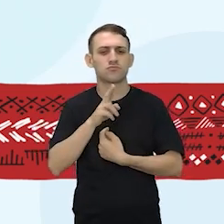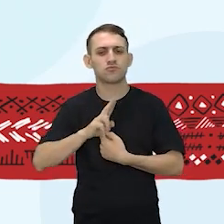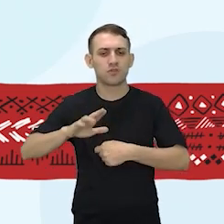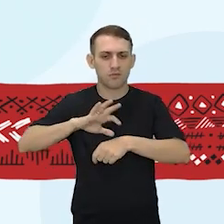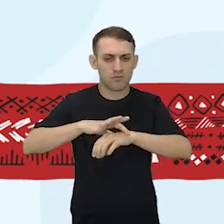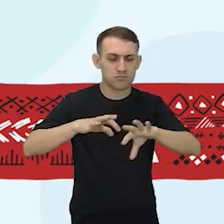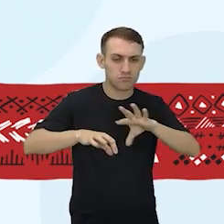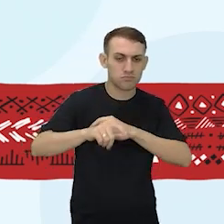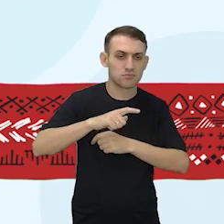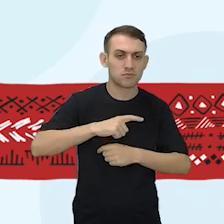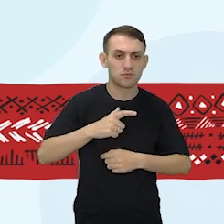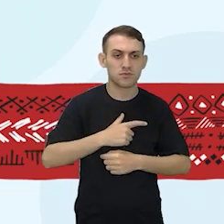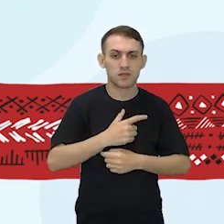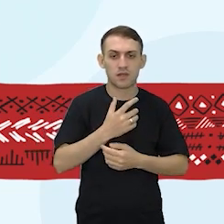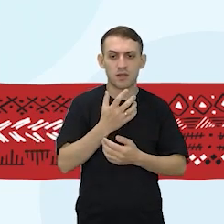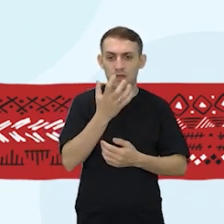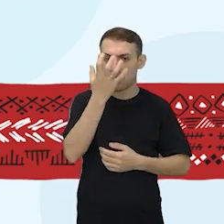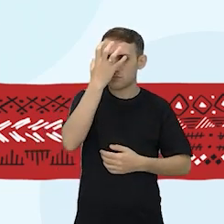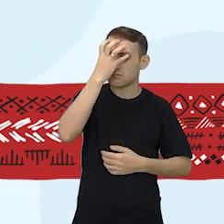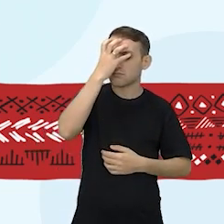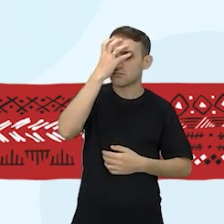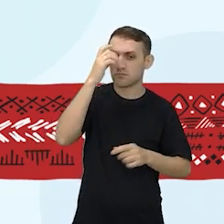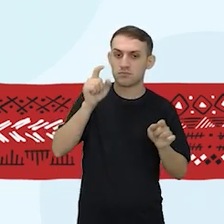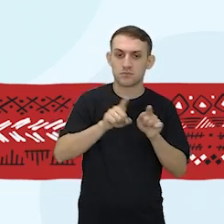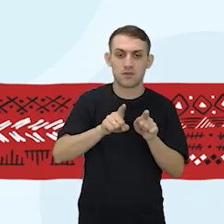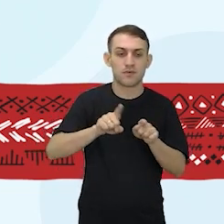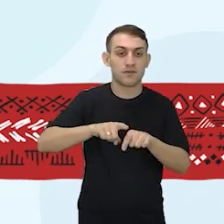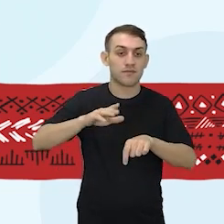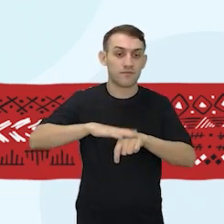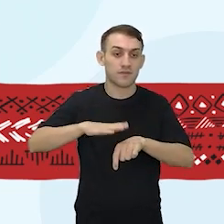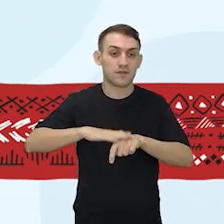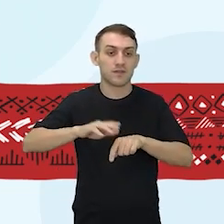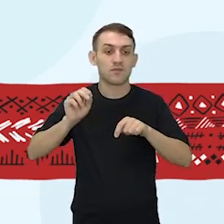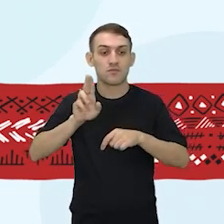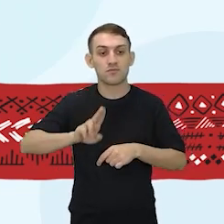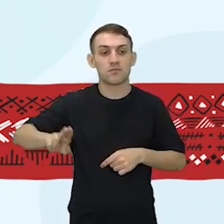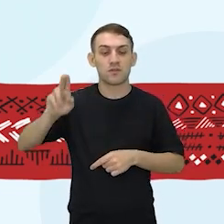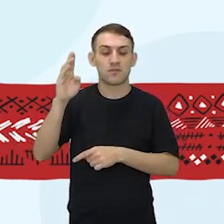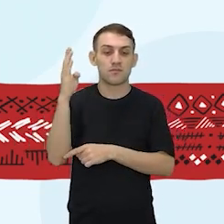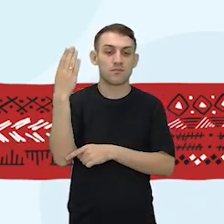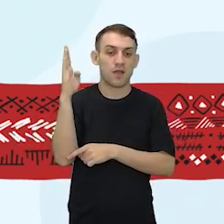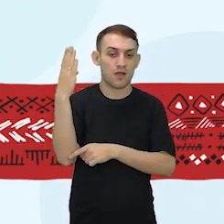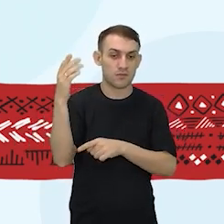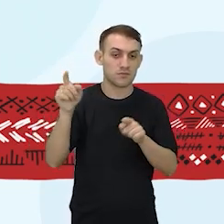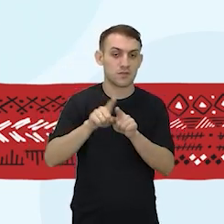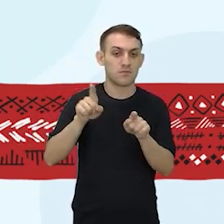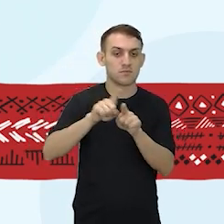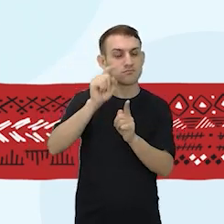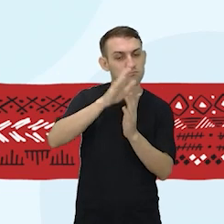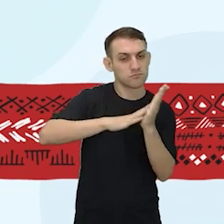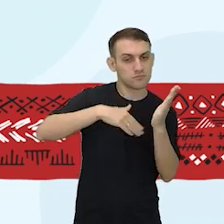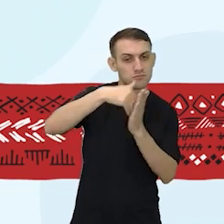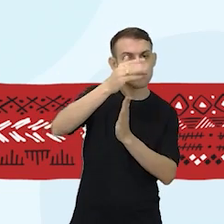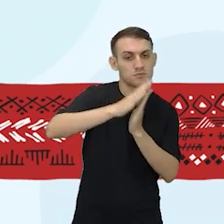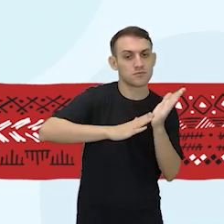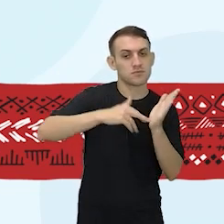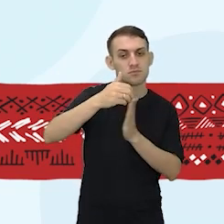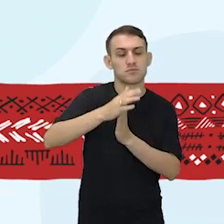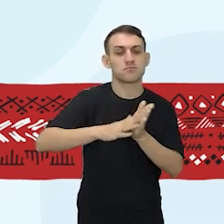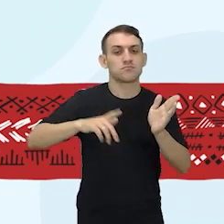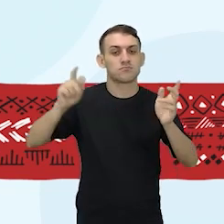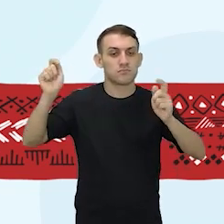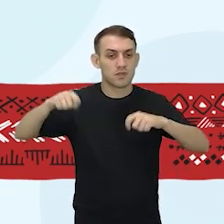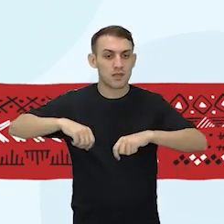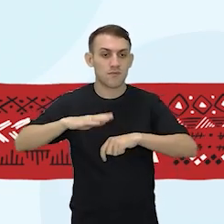As máscaras, perdão, que eram feitas muitas vezes de madeira, e eles pintavam e faziam